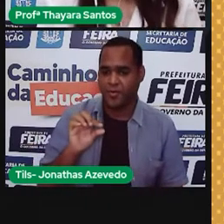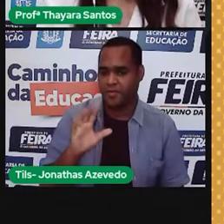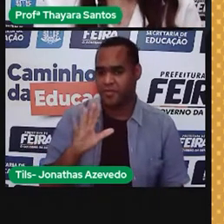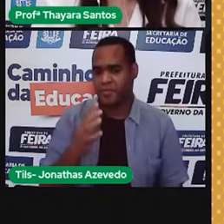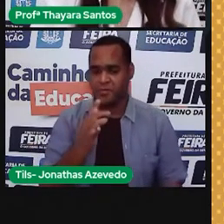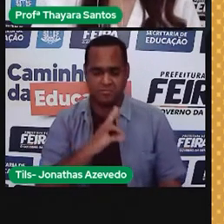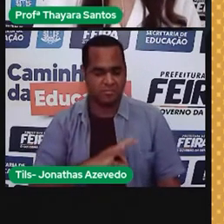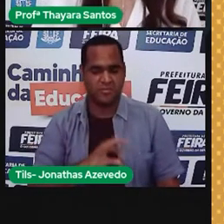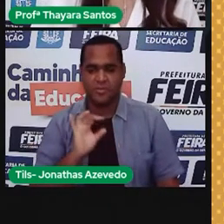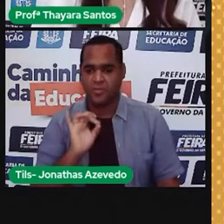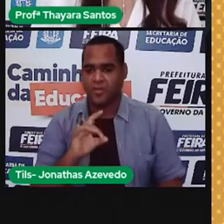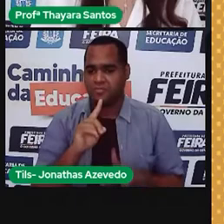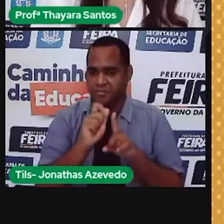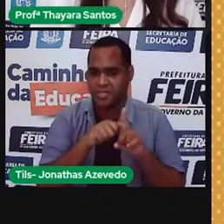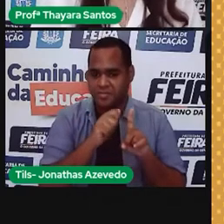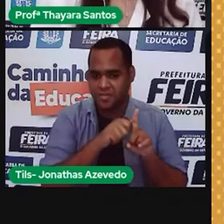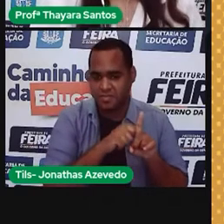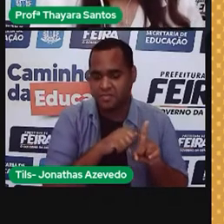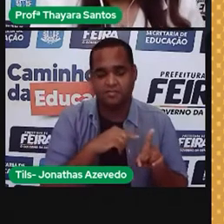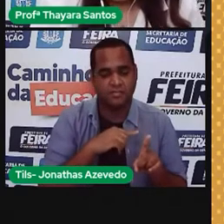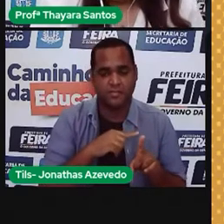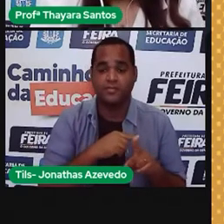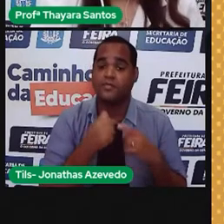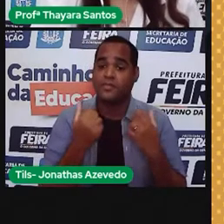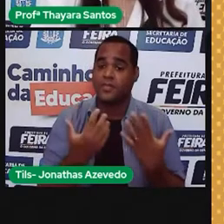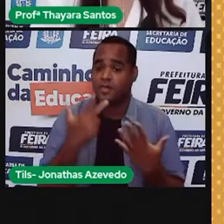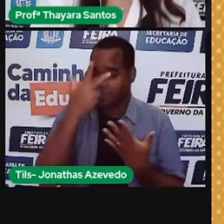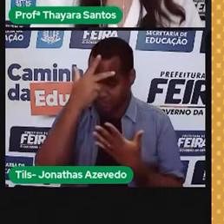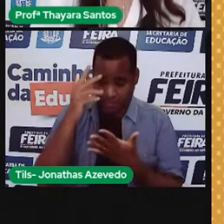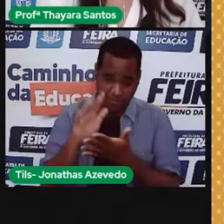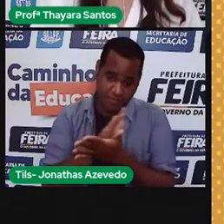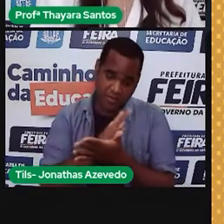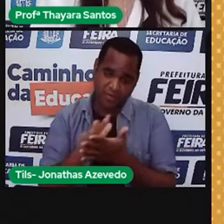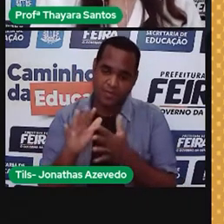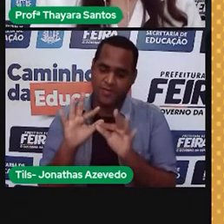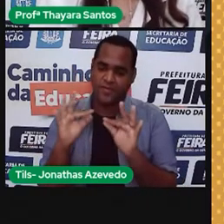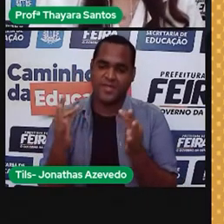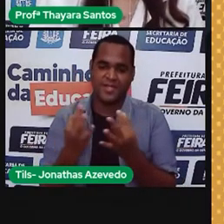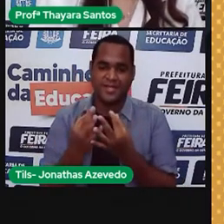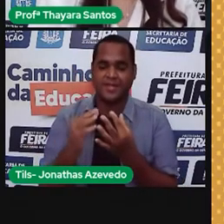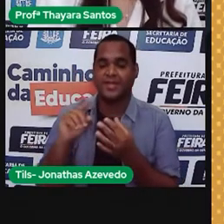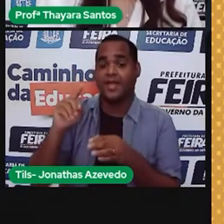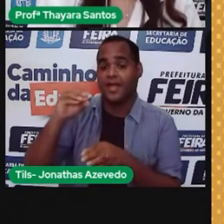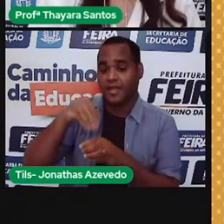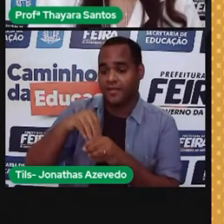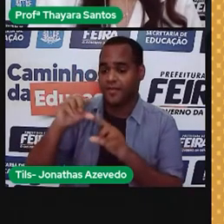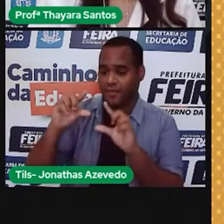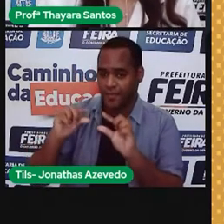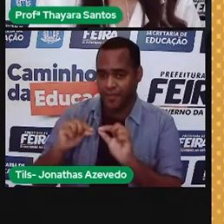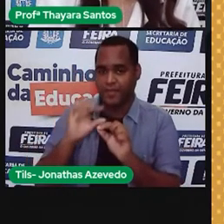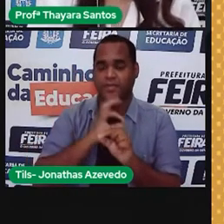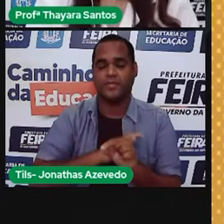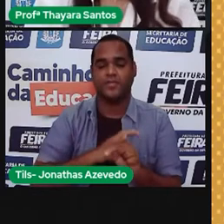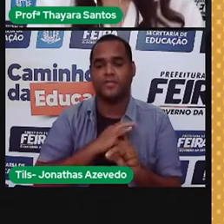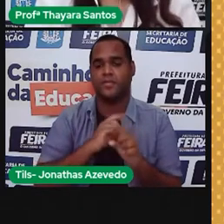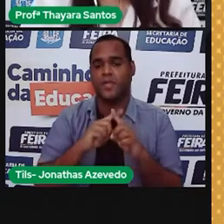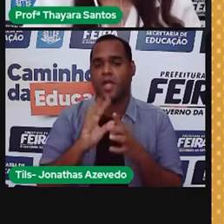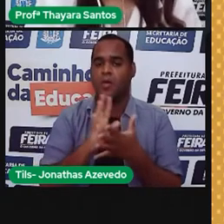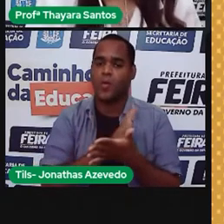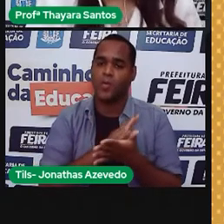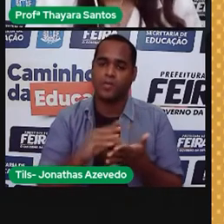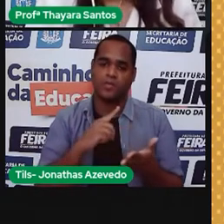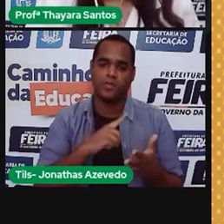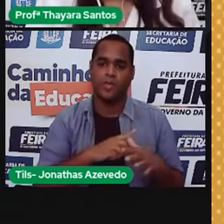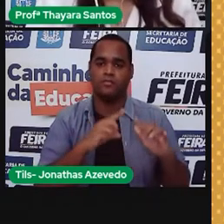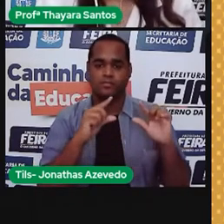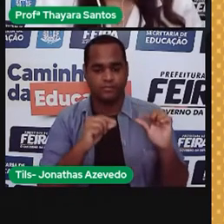um salário mínimo mensal. Então, essas pessoas vão ter uma tarifa reduzida, e tem algumas faixas também a depender